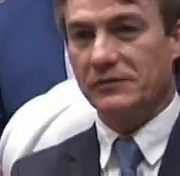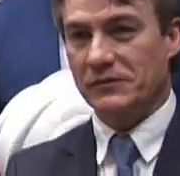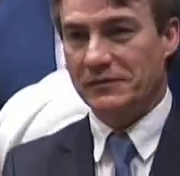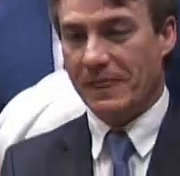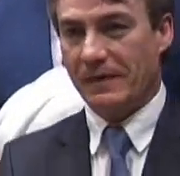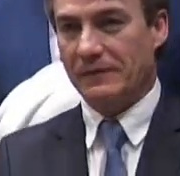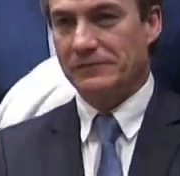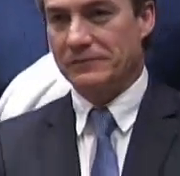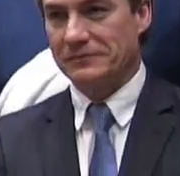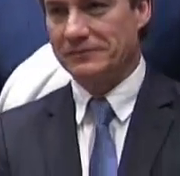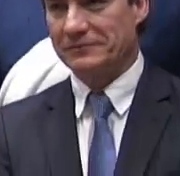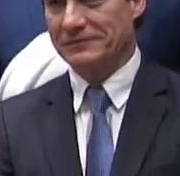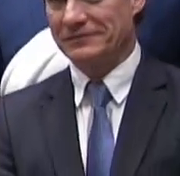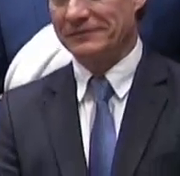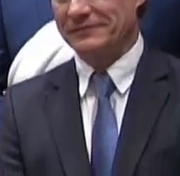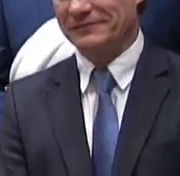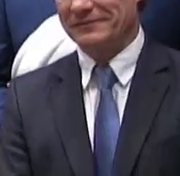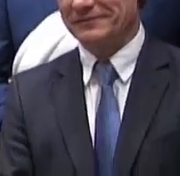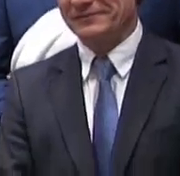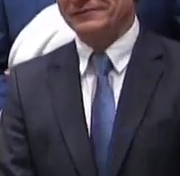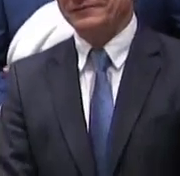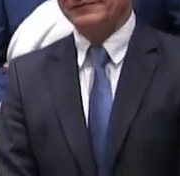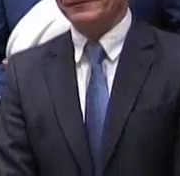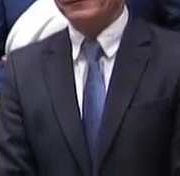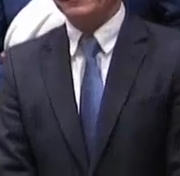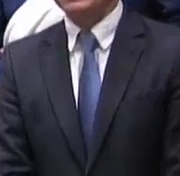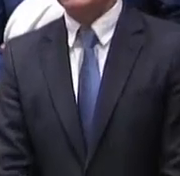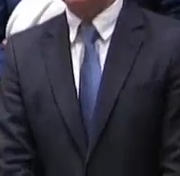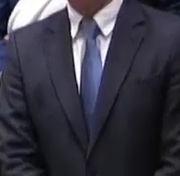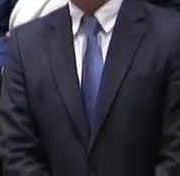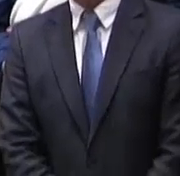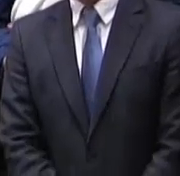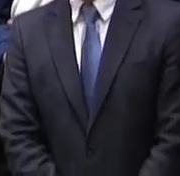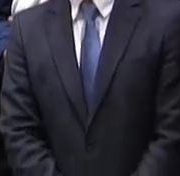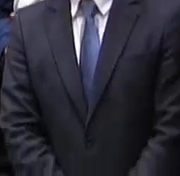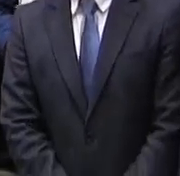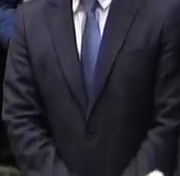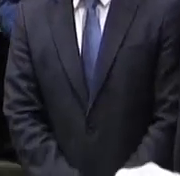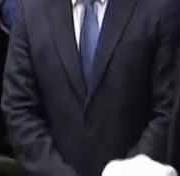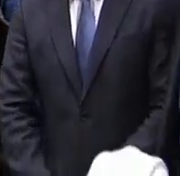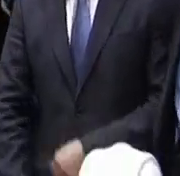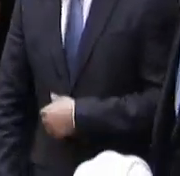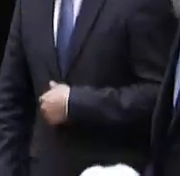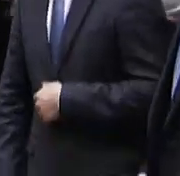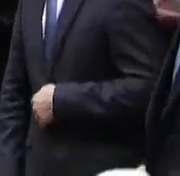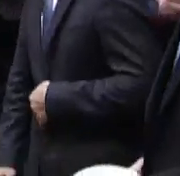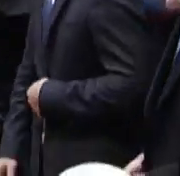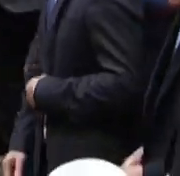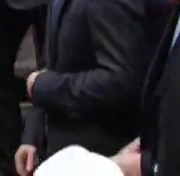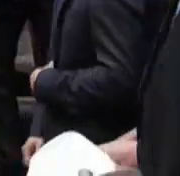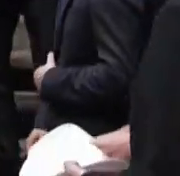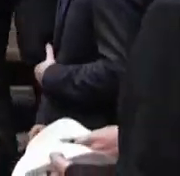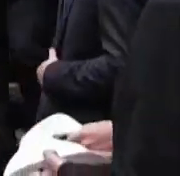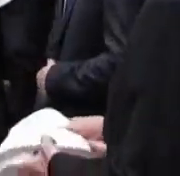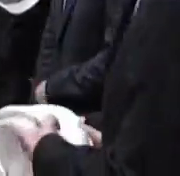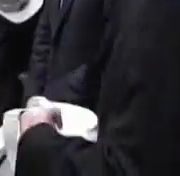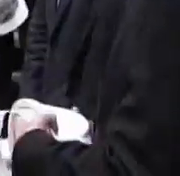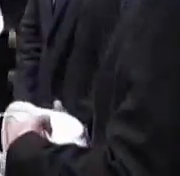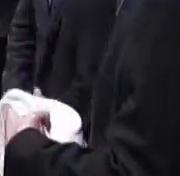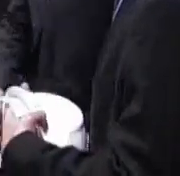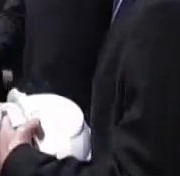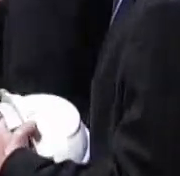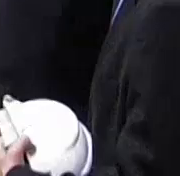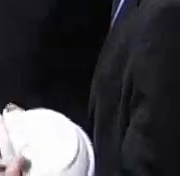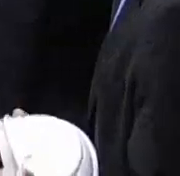do Sul, Paulo Teixeira Viana, e o presidente licenciado do CREA-RS, Melvis Barros Júnior.